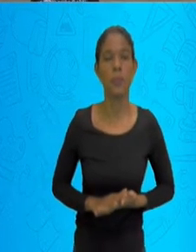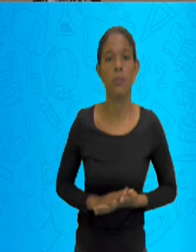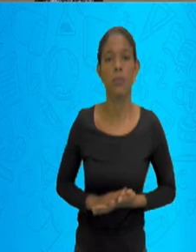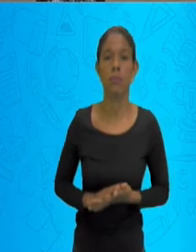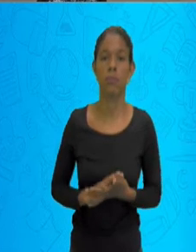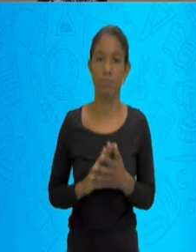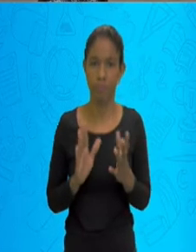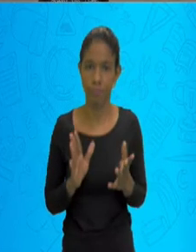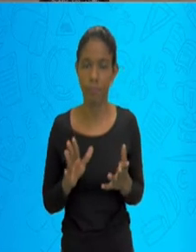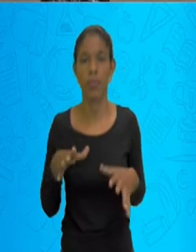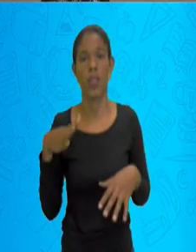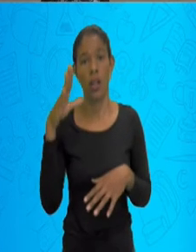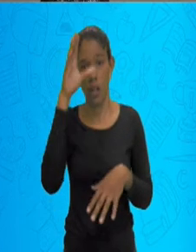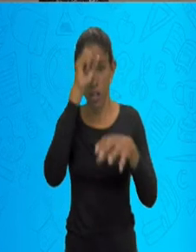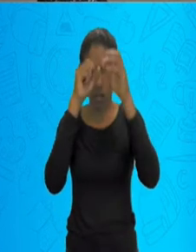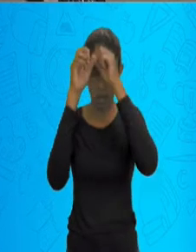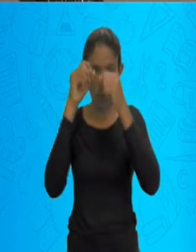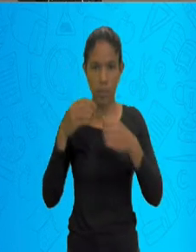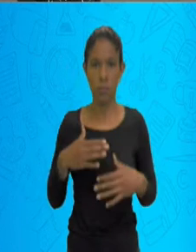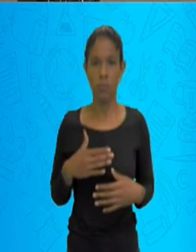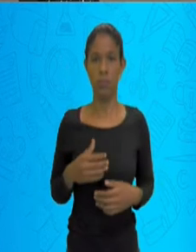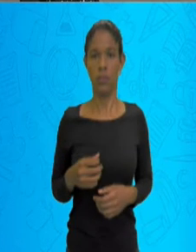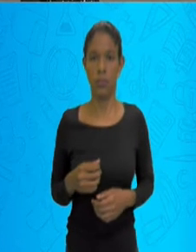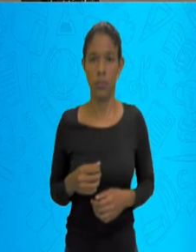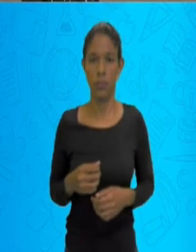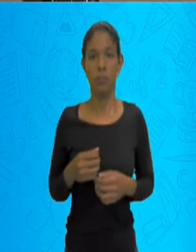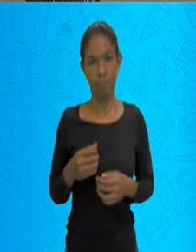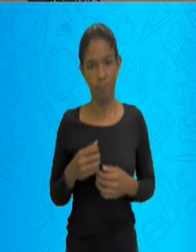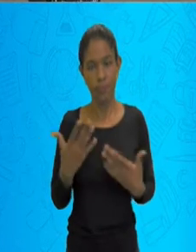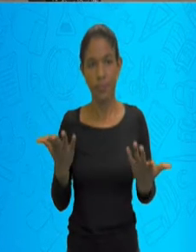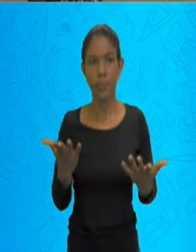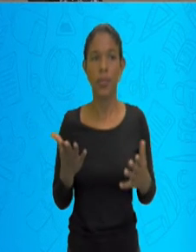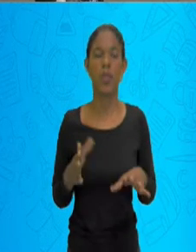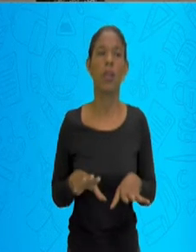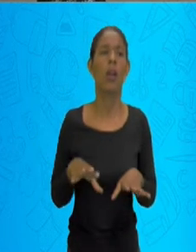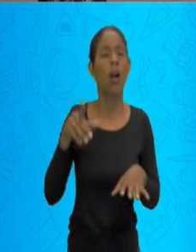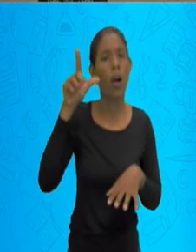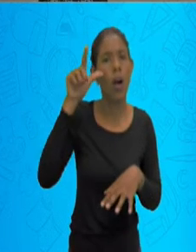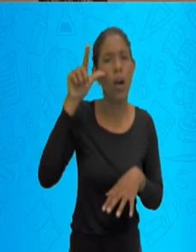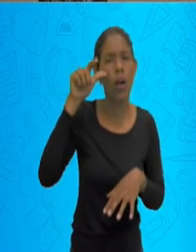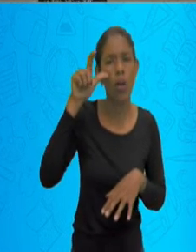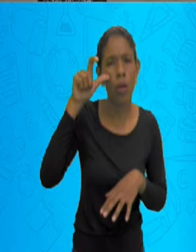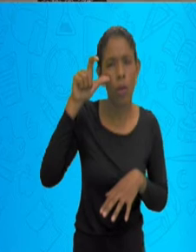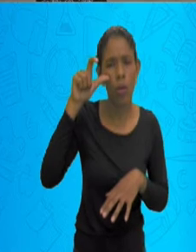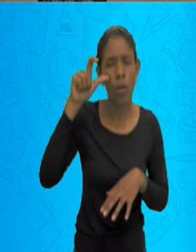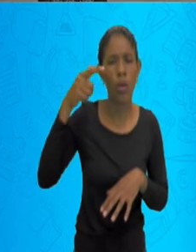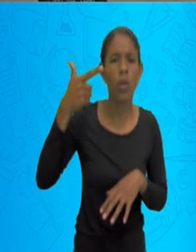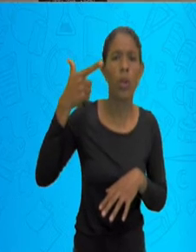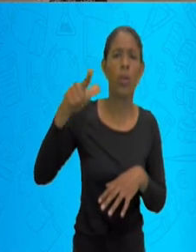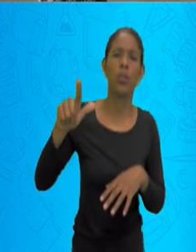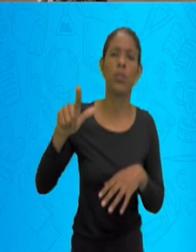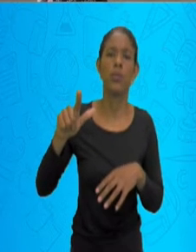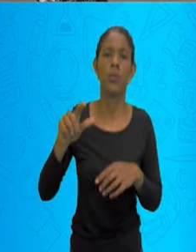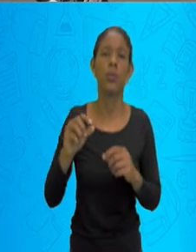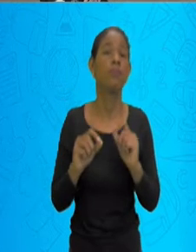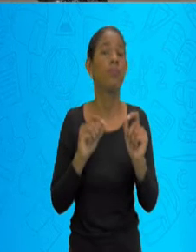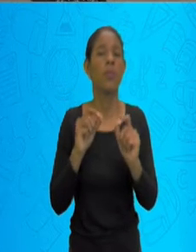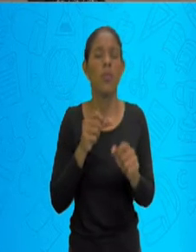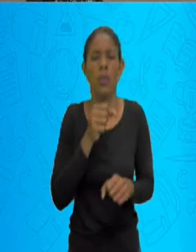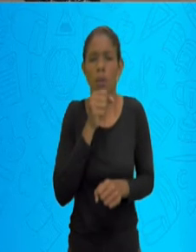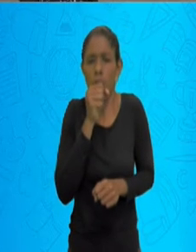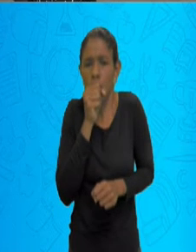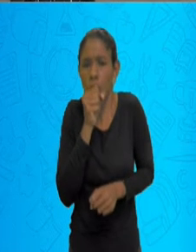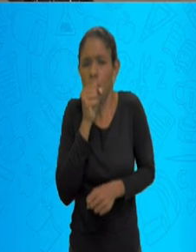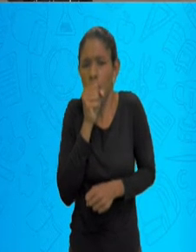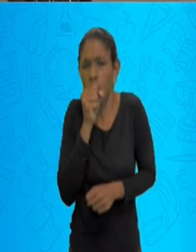falamos do soluço. Uma outra curiosidade que a gente também tem é como que é organizada a tosse. Por que eu